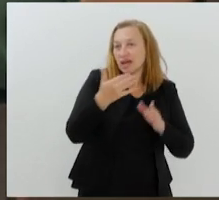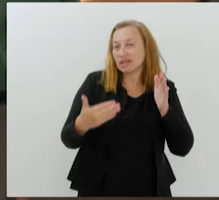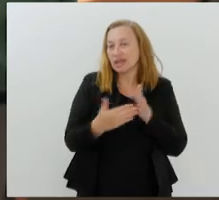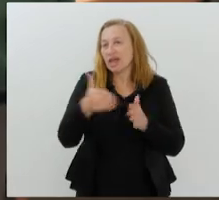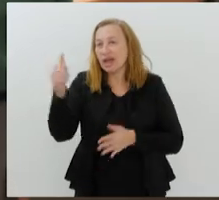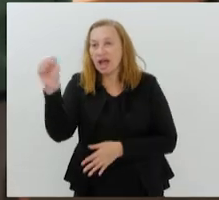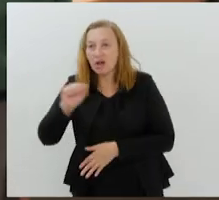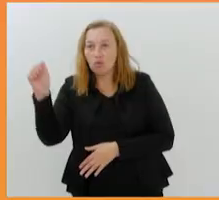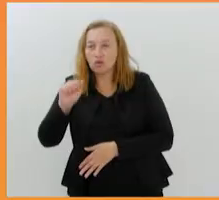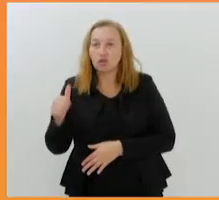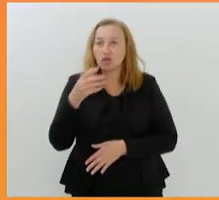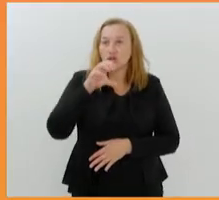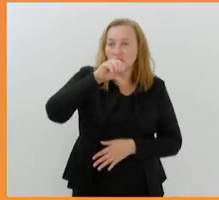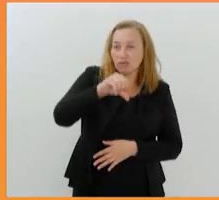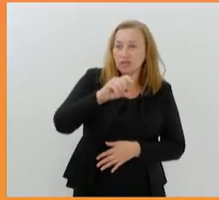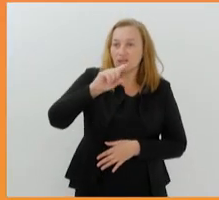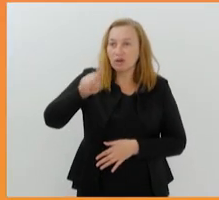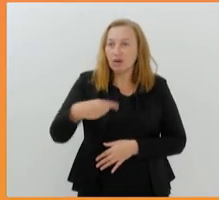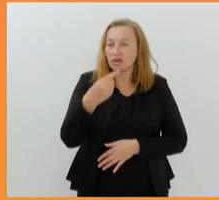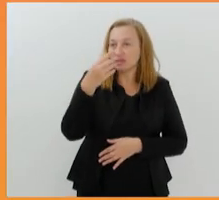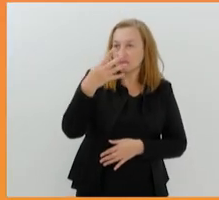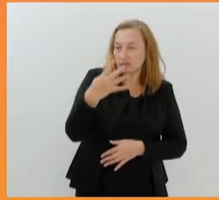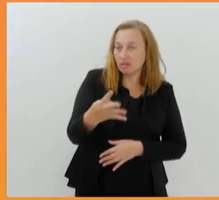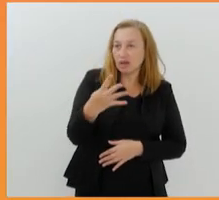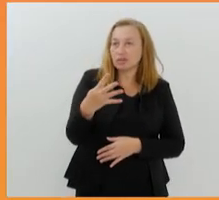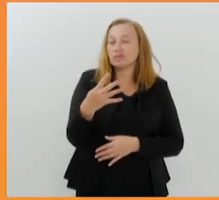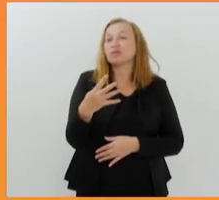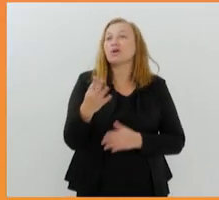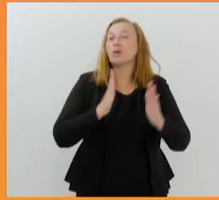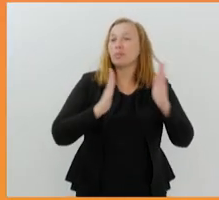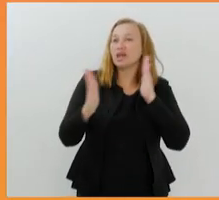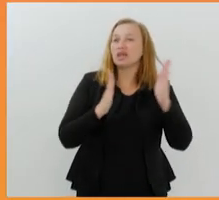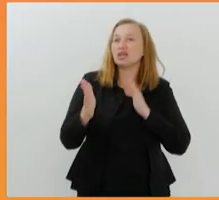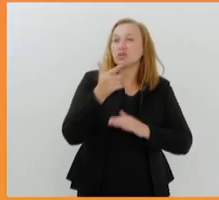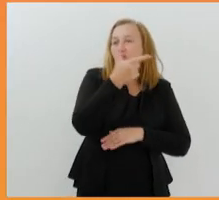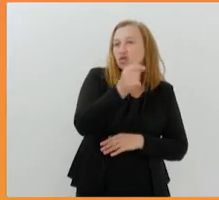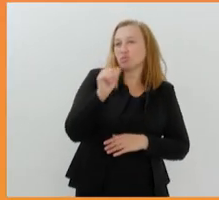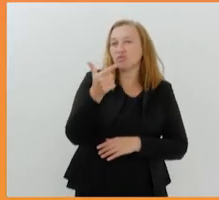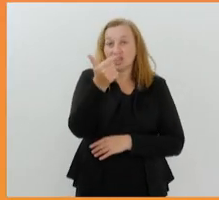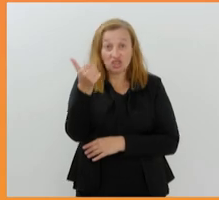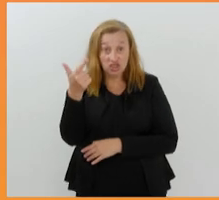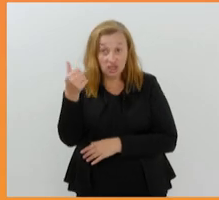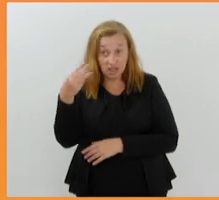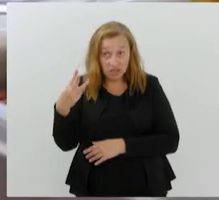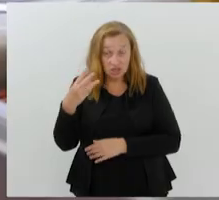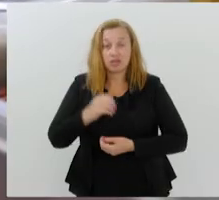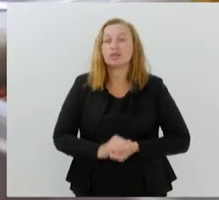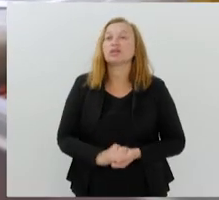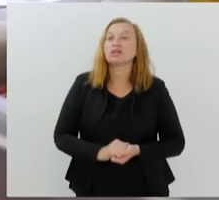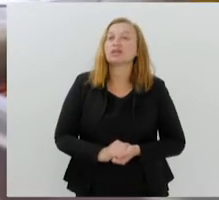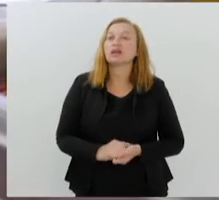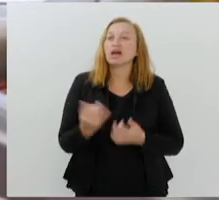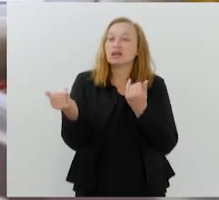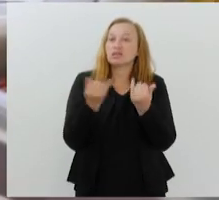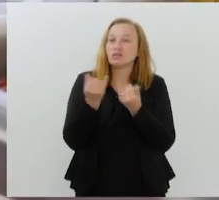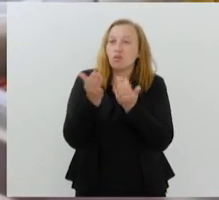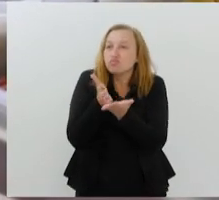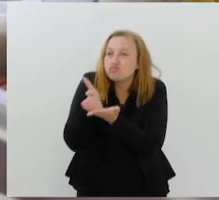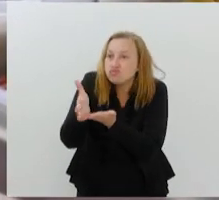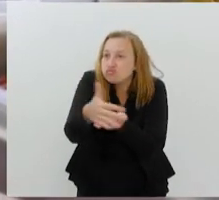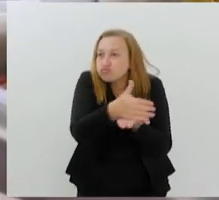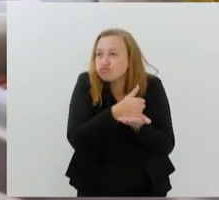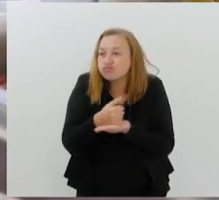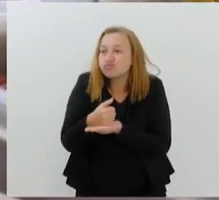% acima do observado em igual período de 2023. Os dados da plataforma